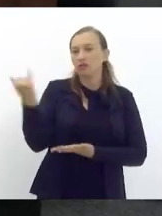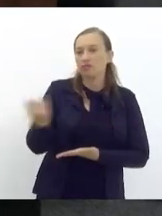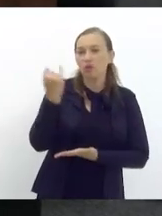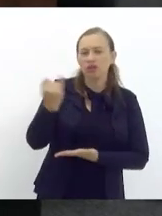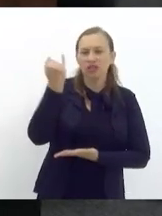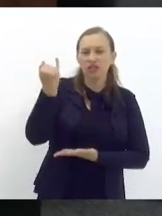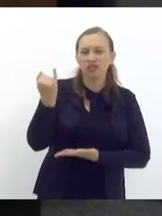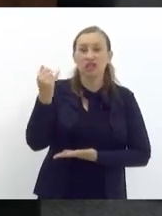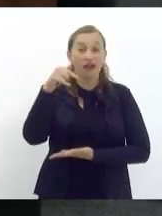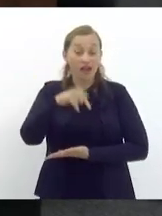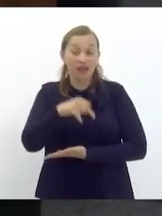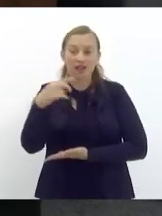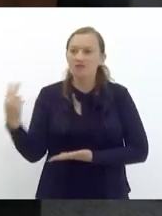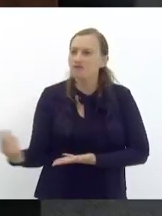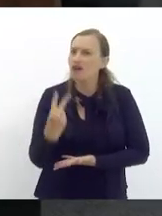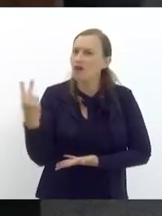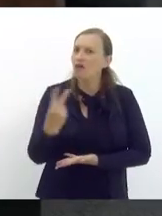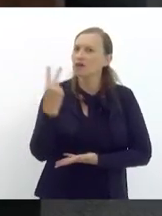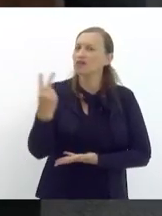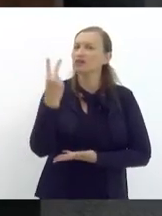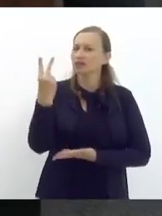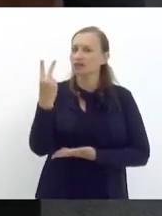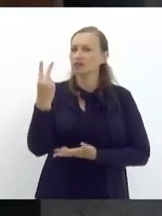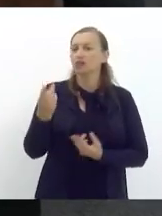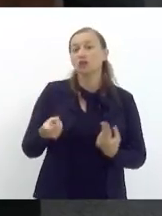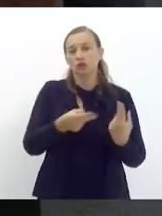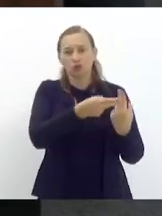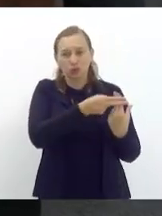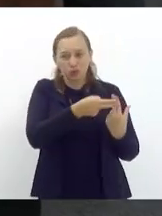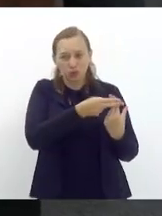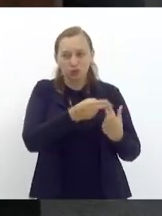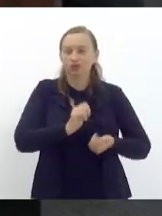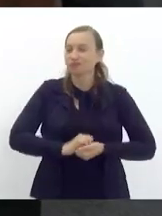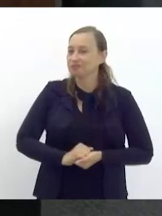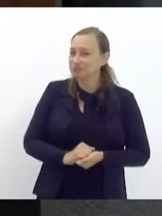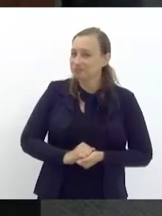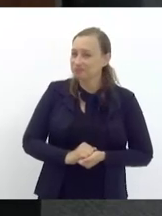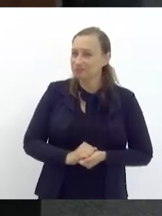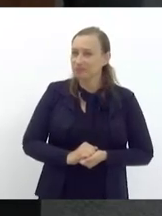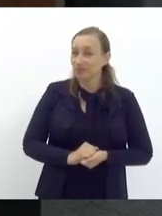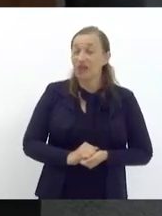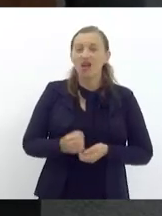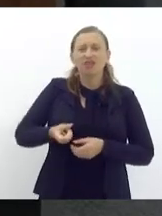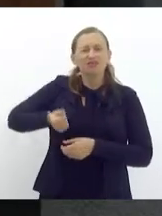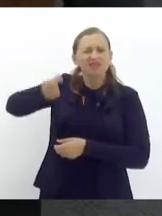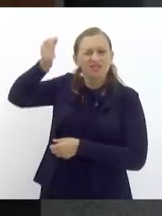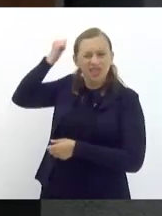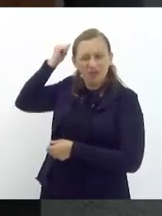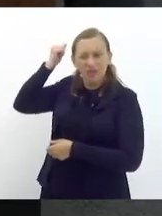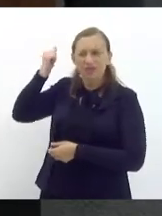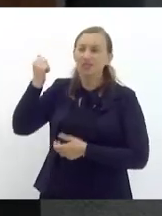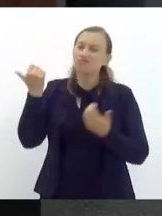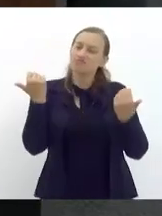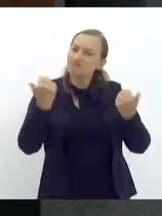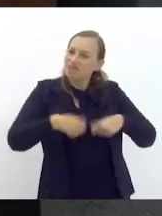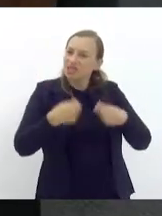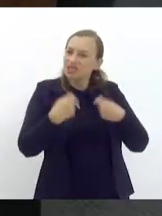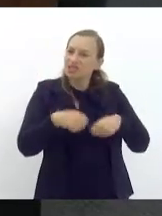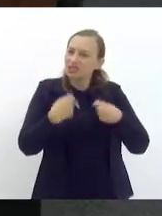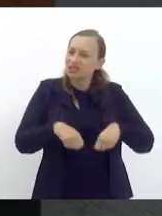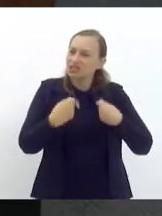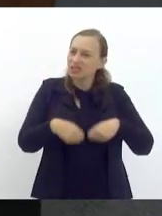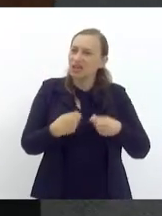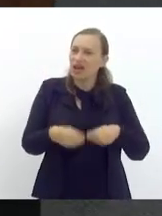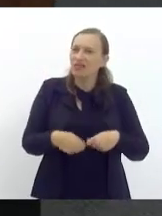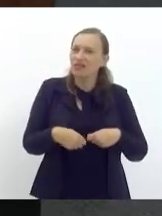gente está aqui valorizando o sistema único de saúde antigamente a gente precisava de uma